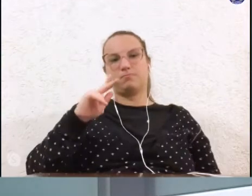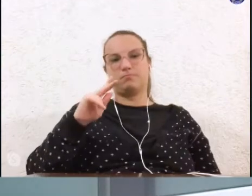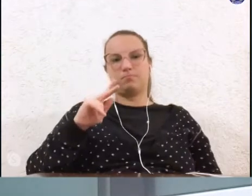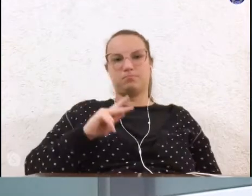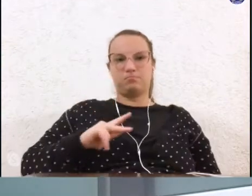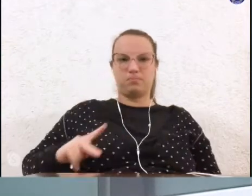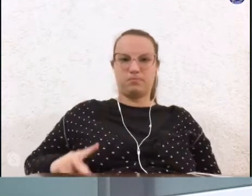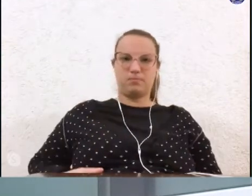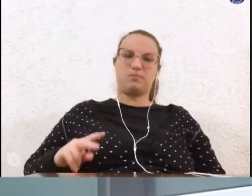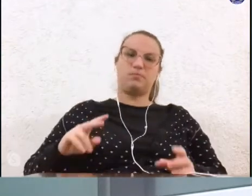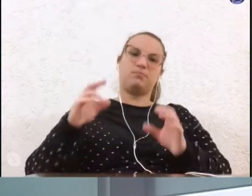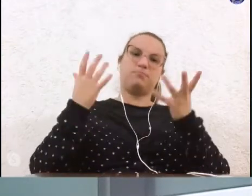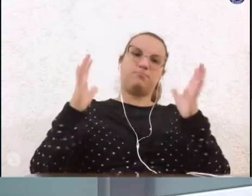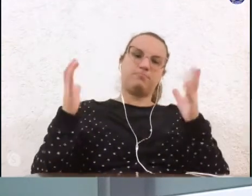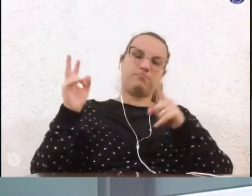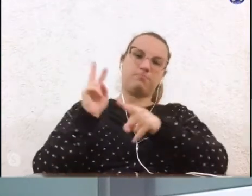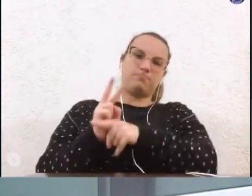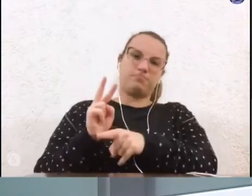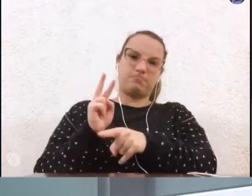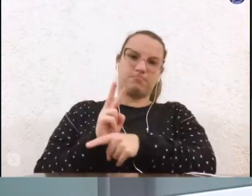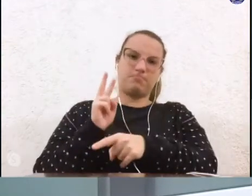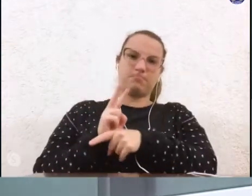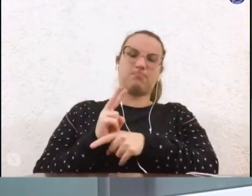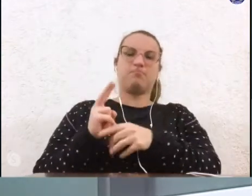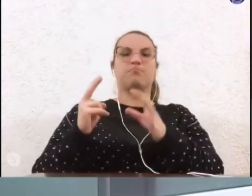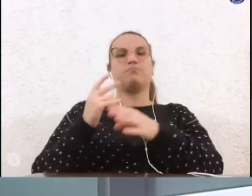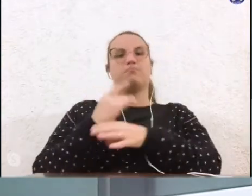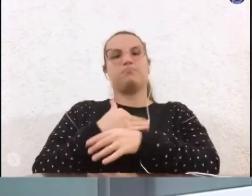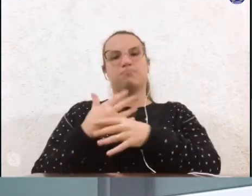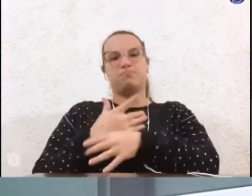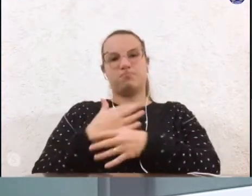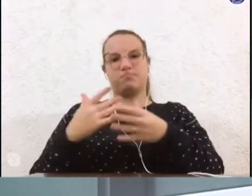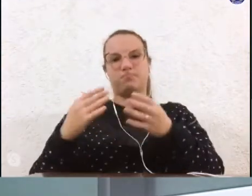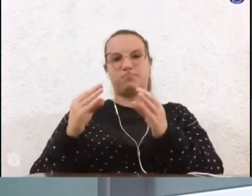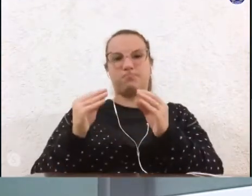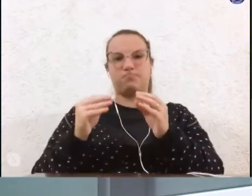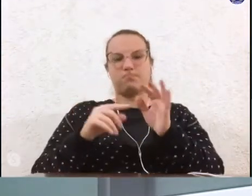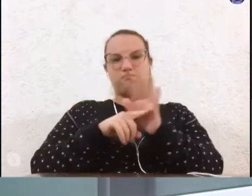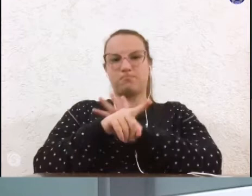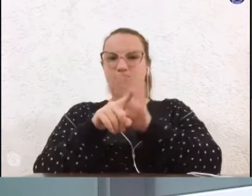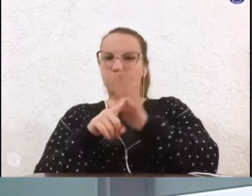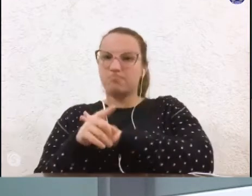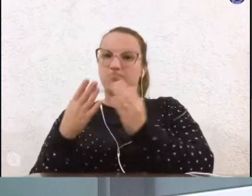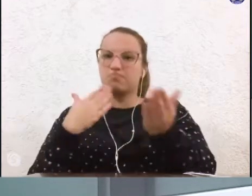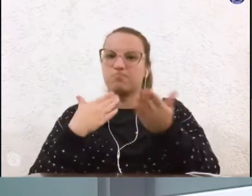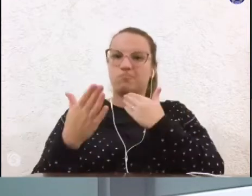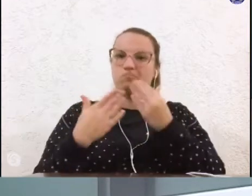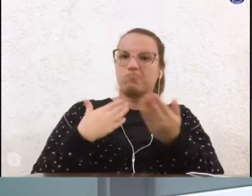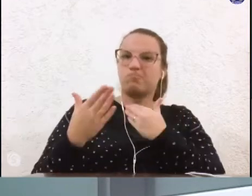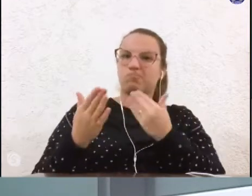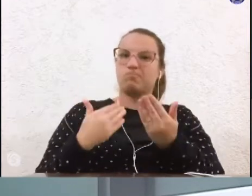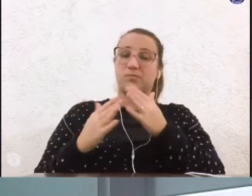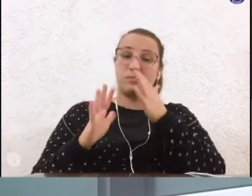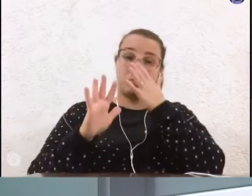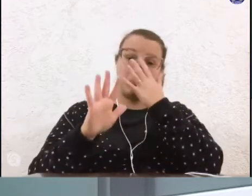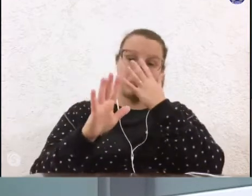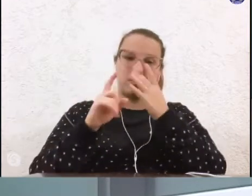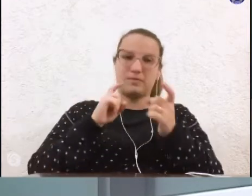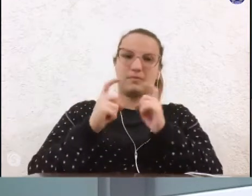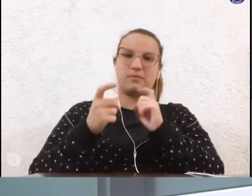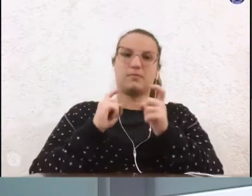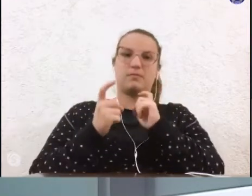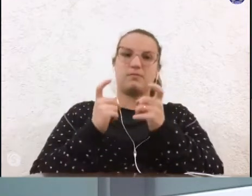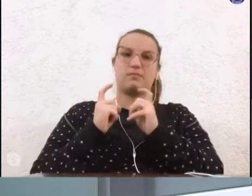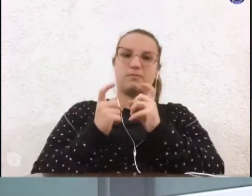ao secretário de habitação e urbanismo fazendo alguns questionamentos mas naquela reunião com o